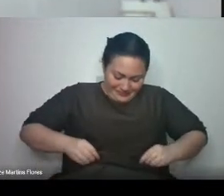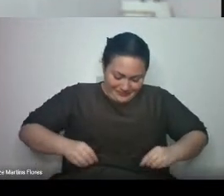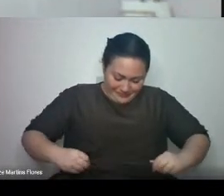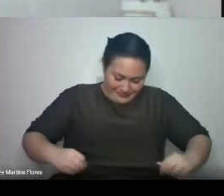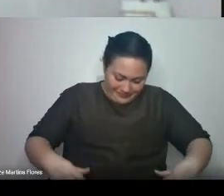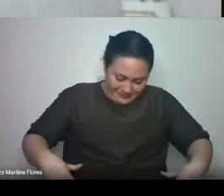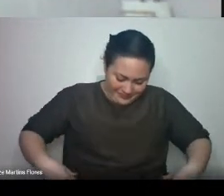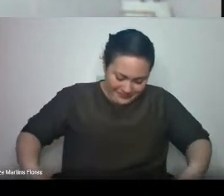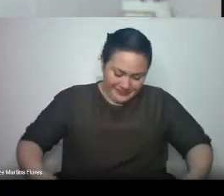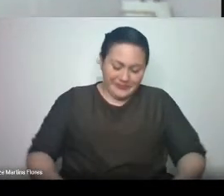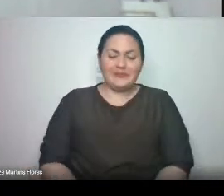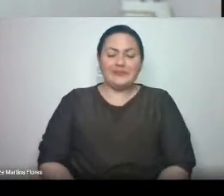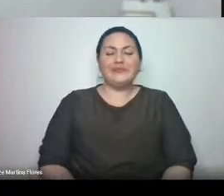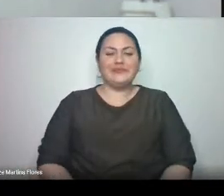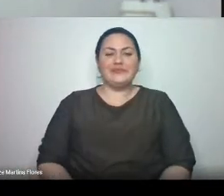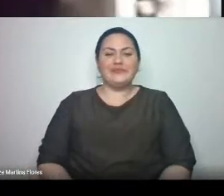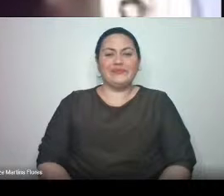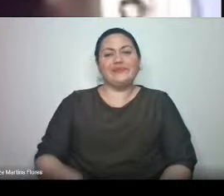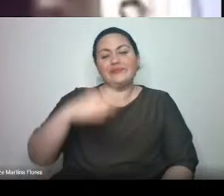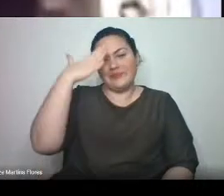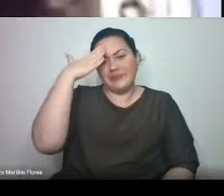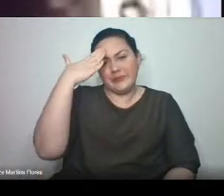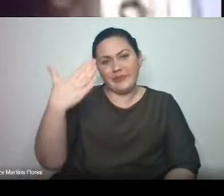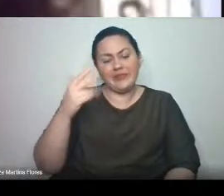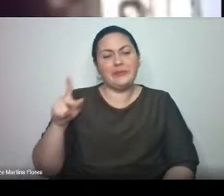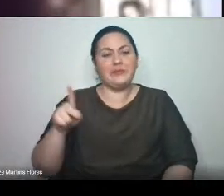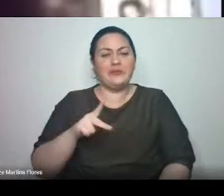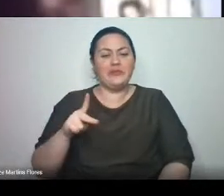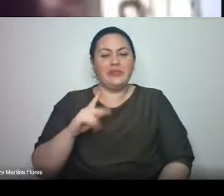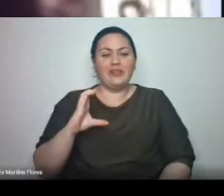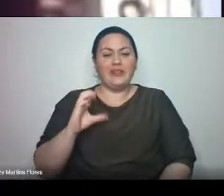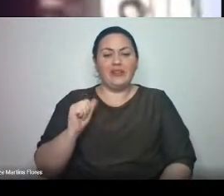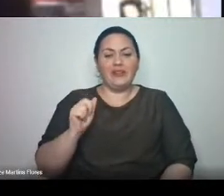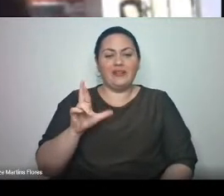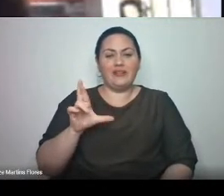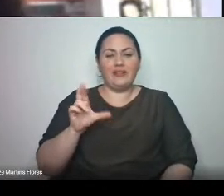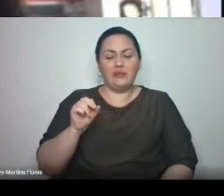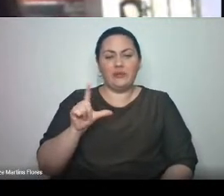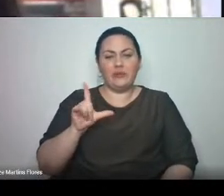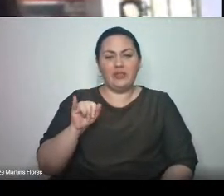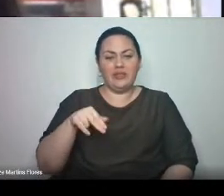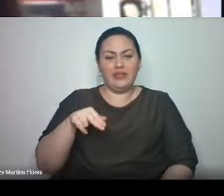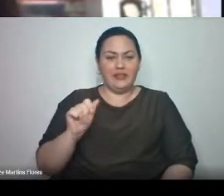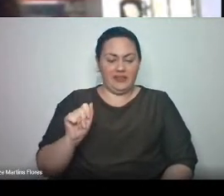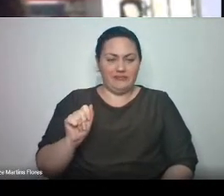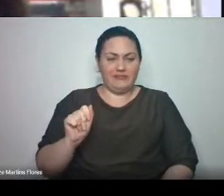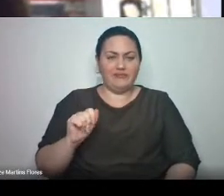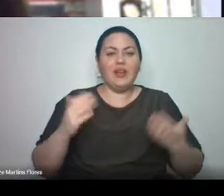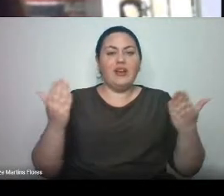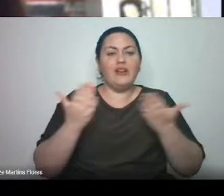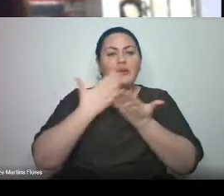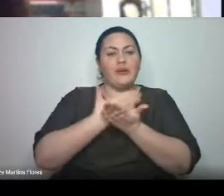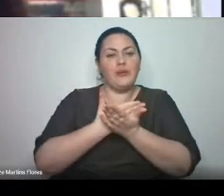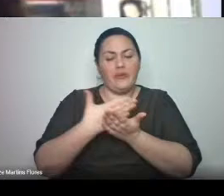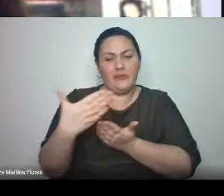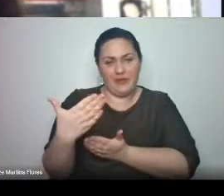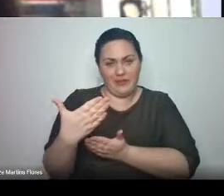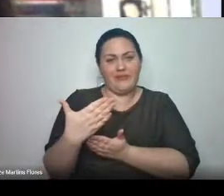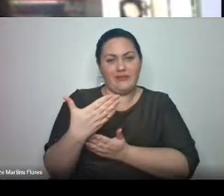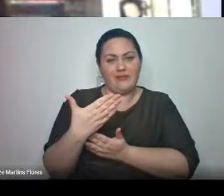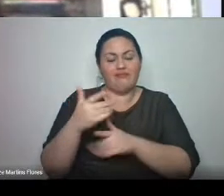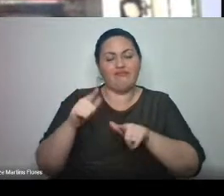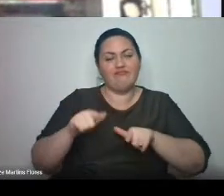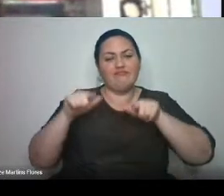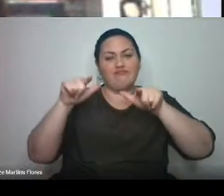Muito obrigada, professora Carolina. Nós vamos dar início, então, à colação de grau do